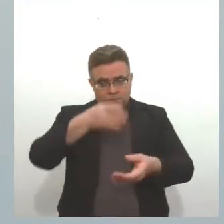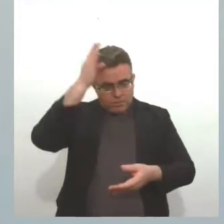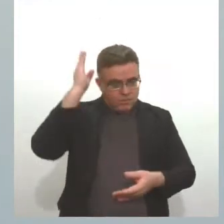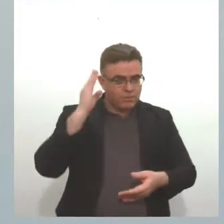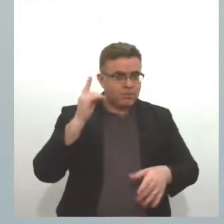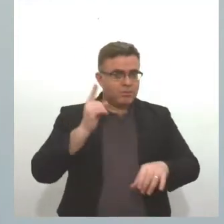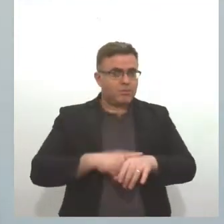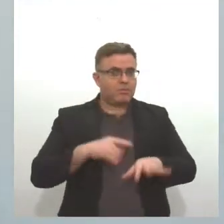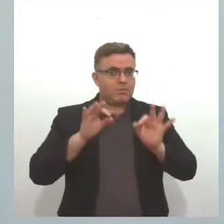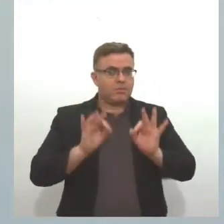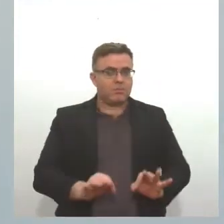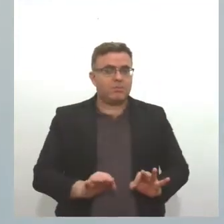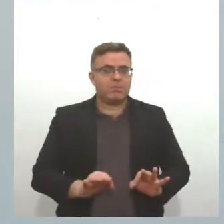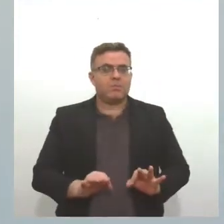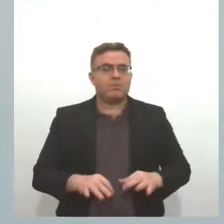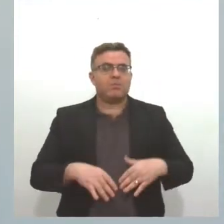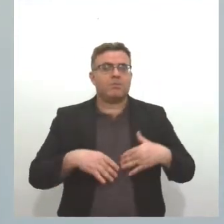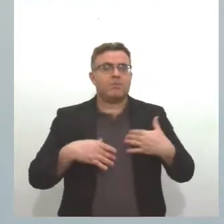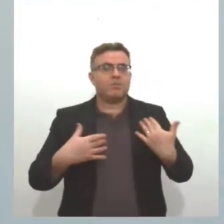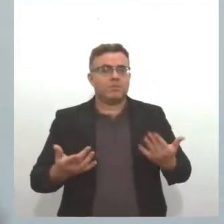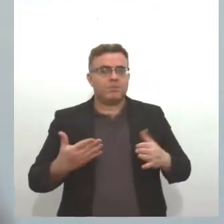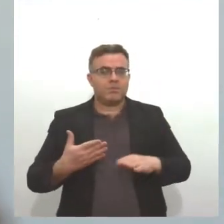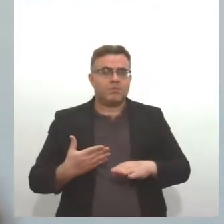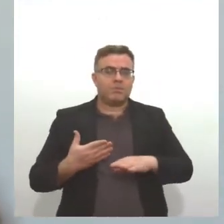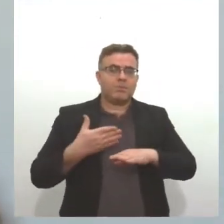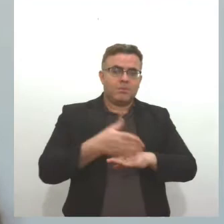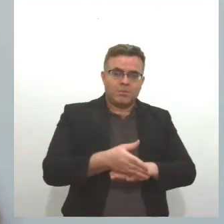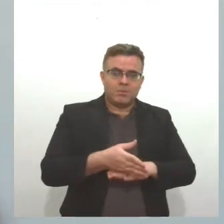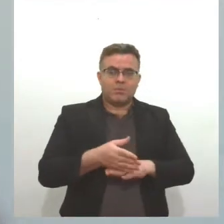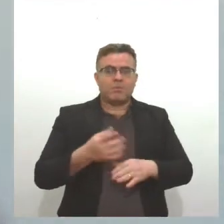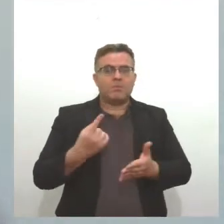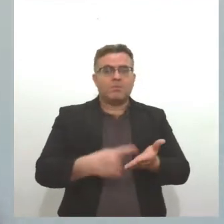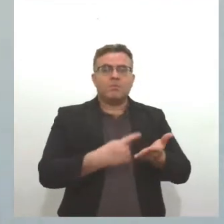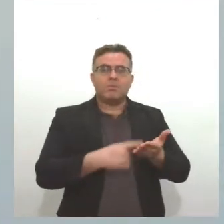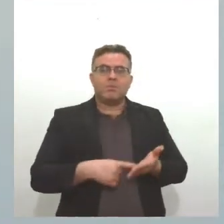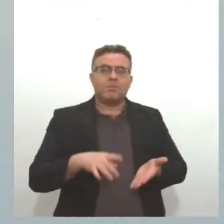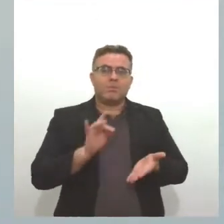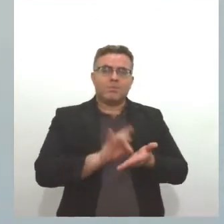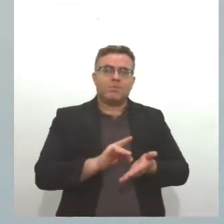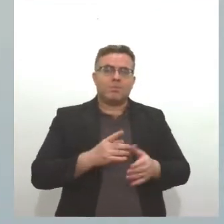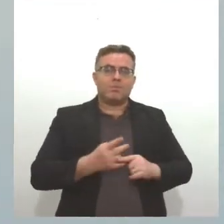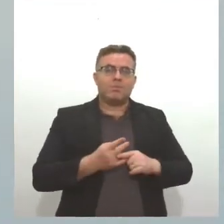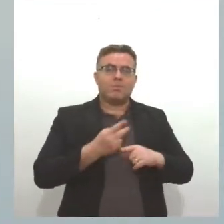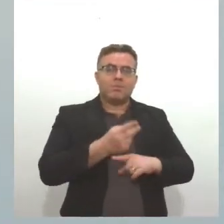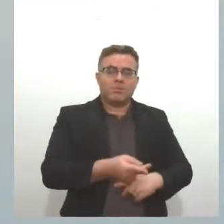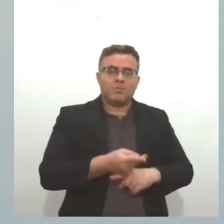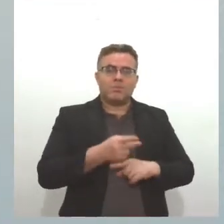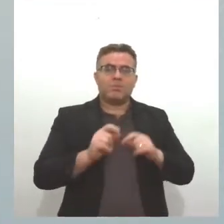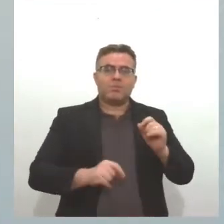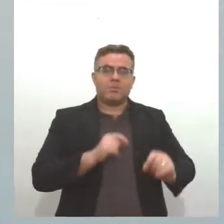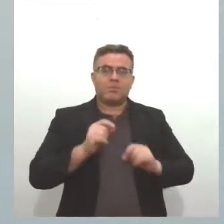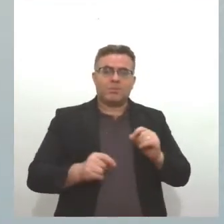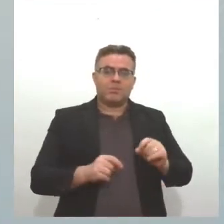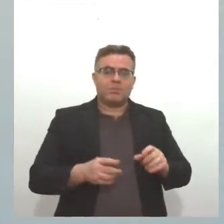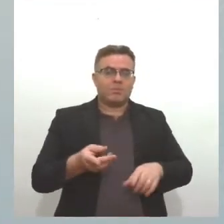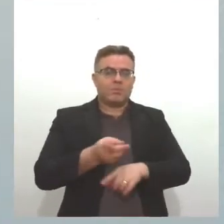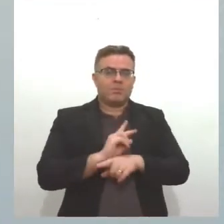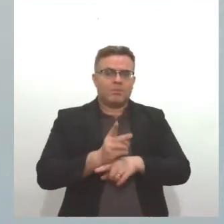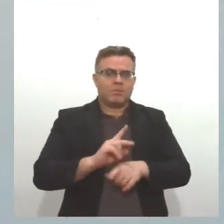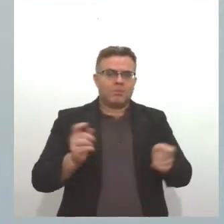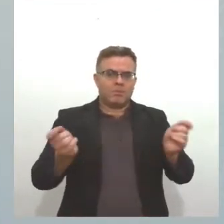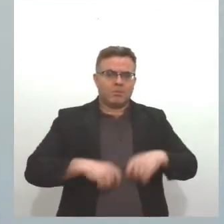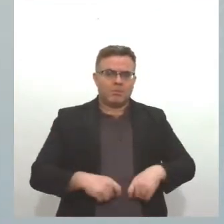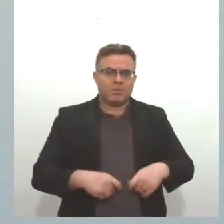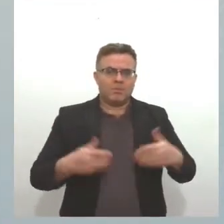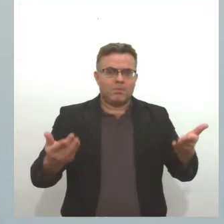das suas dificuldades, dos seus desafios, com o seu efetivo, ele procura fazer o maior número de fiscalização possível. Mas